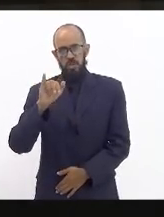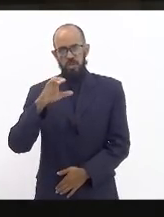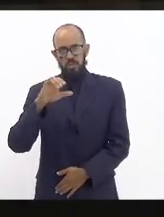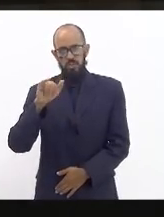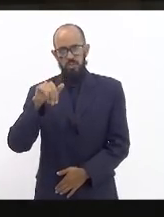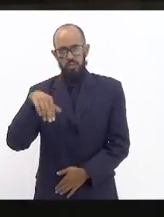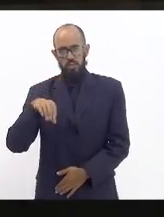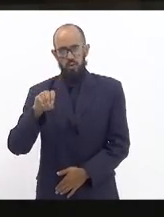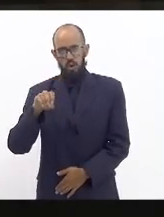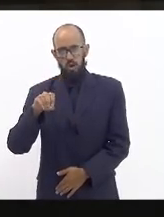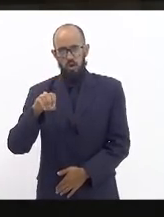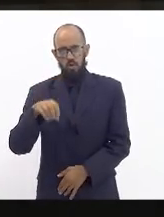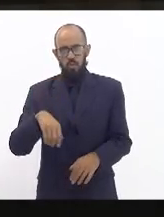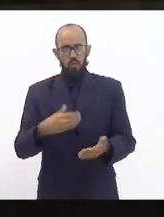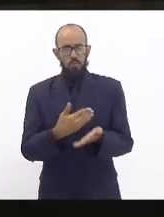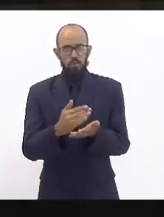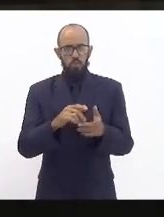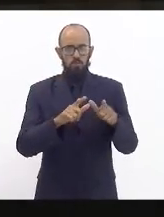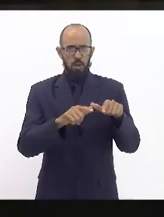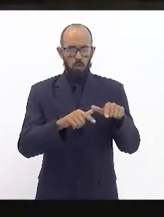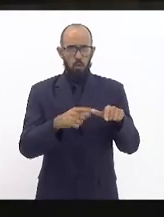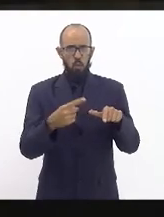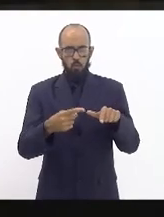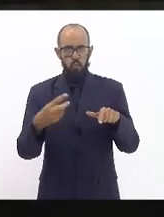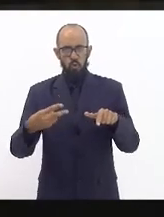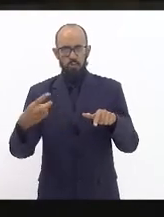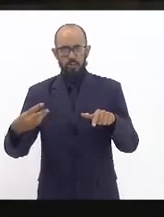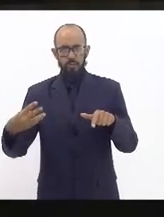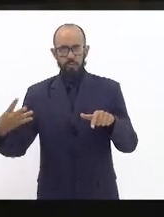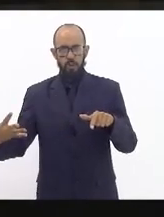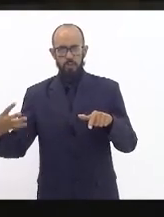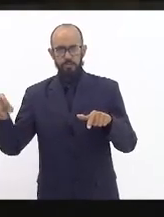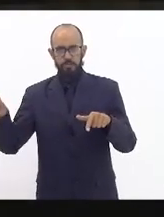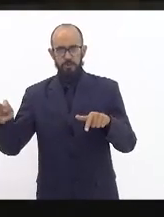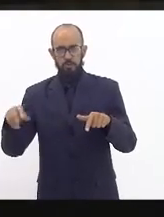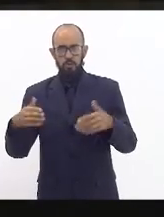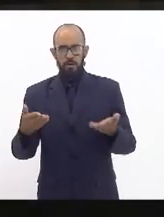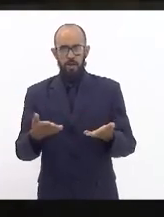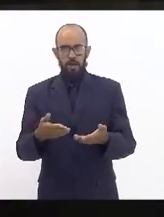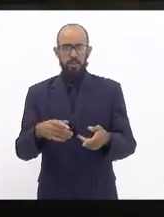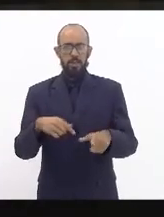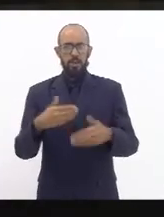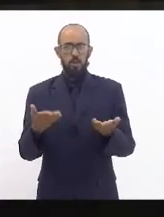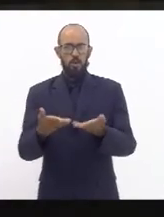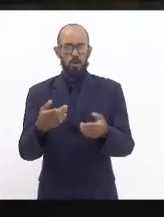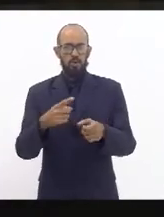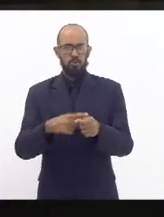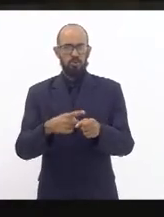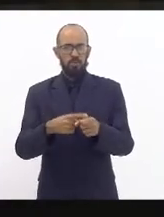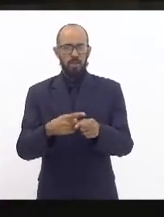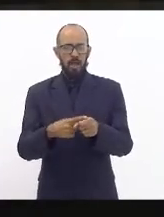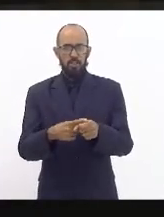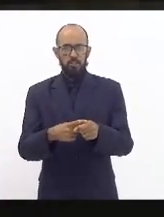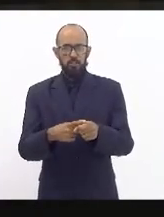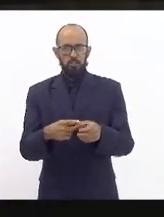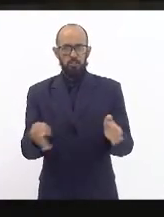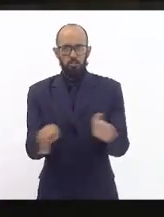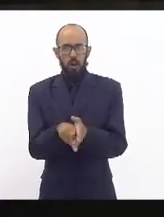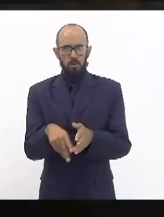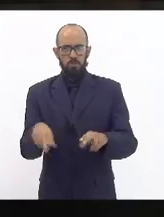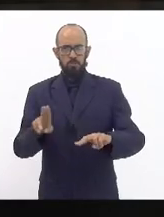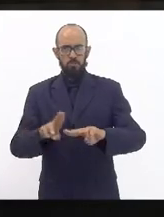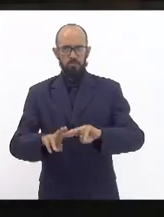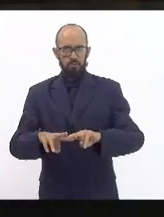foi para Bangu 2 Bangu 3 Bangu 4 Bangu 5 aí virou a cidade do presídio aí mudaram o nome